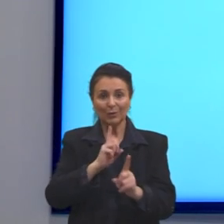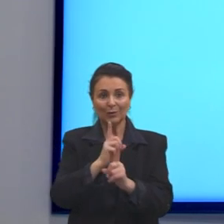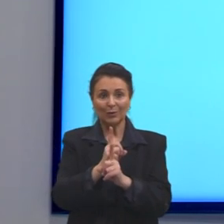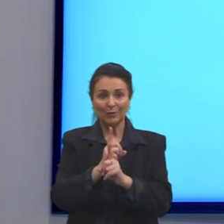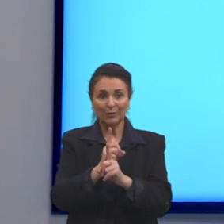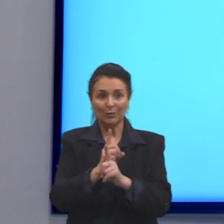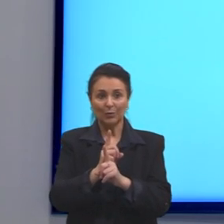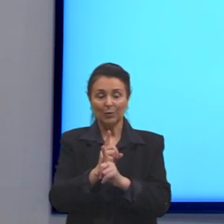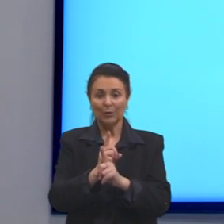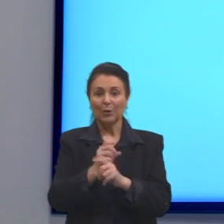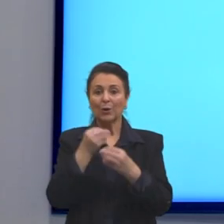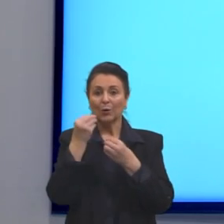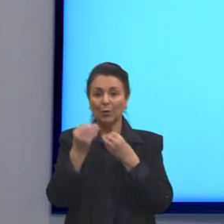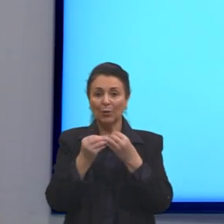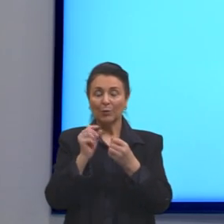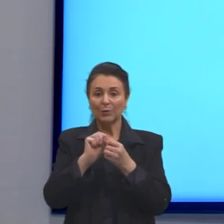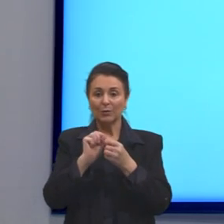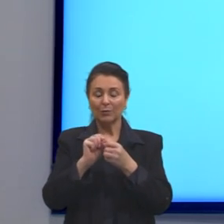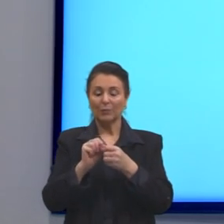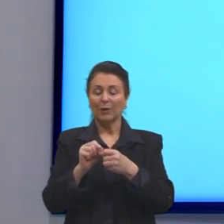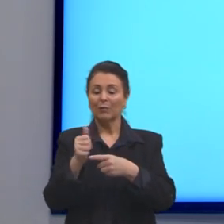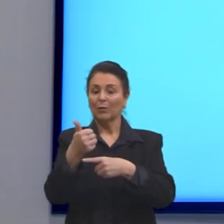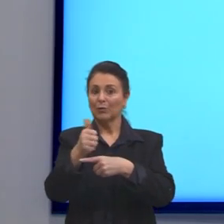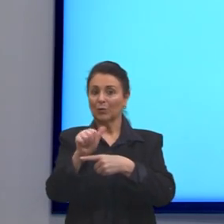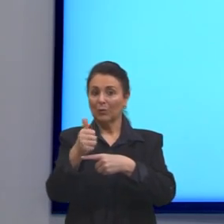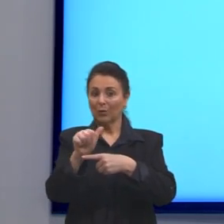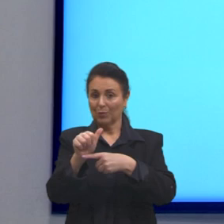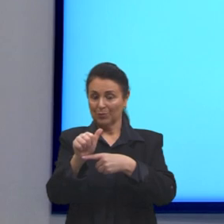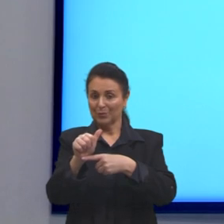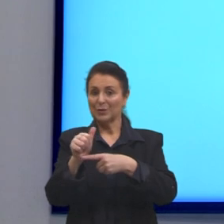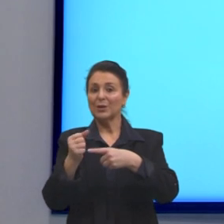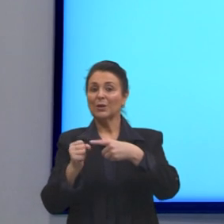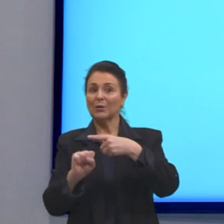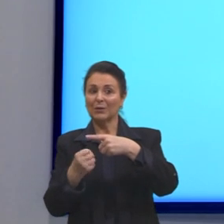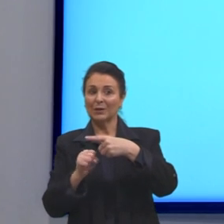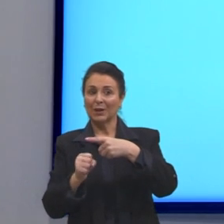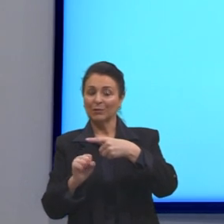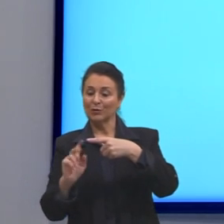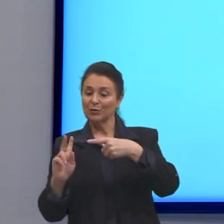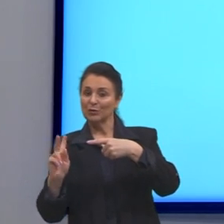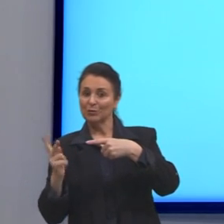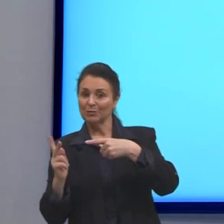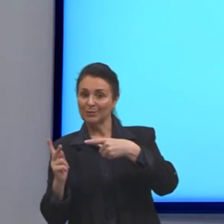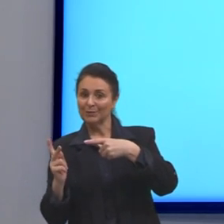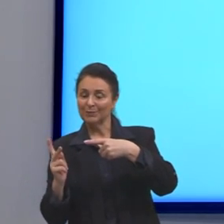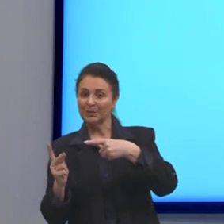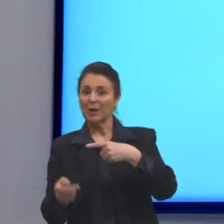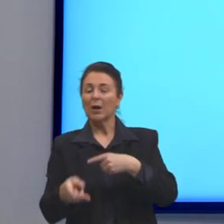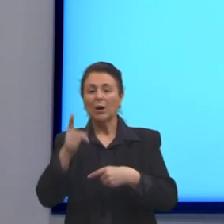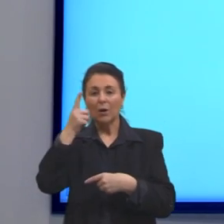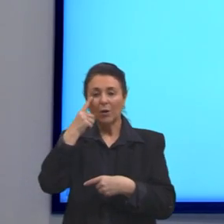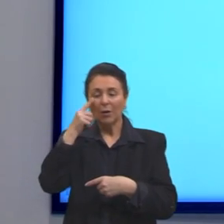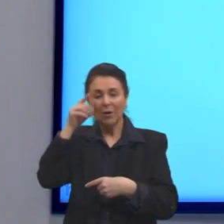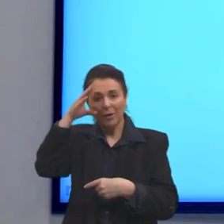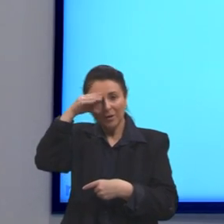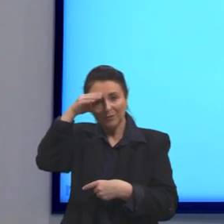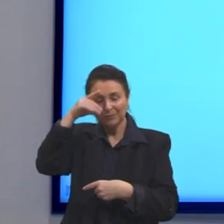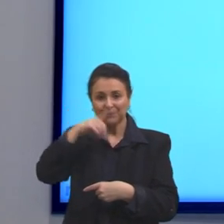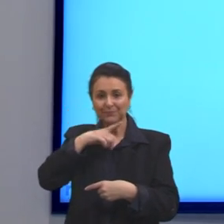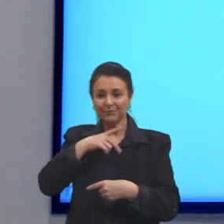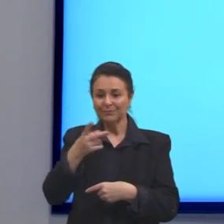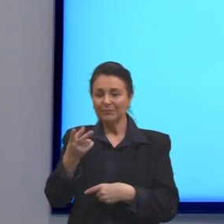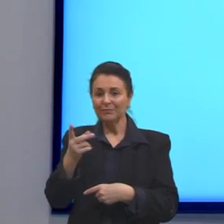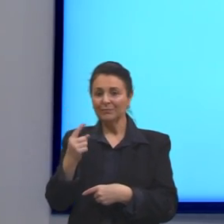escrito como 11 oitavos do número de homens. Observem que aqui nós temos a